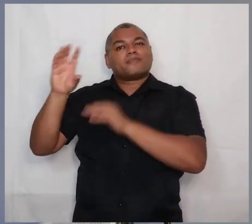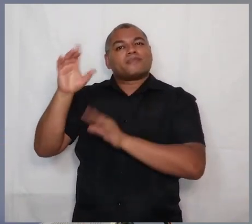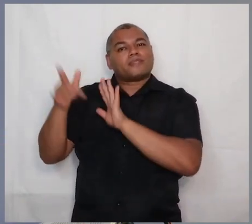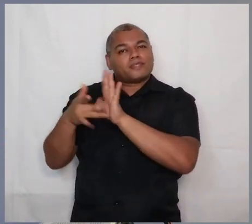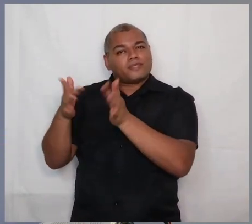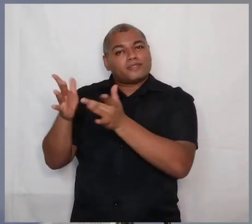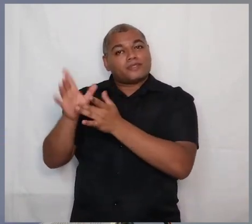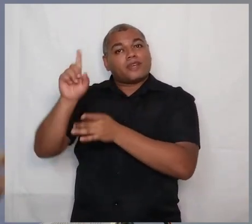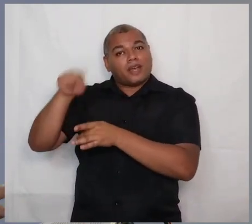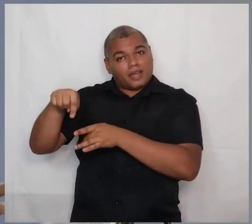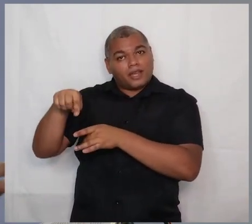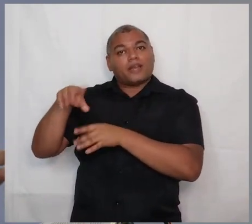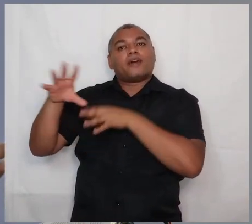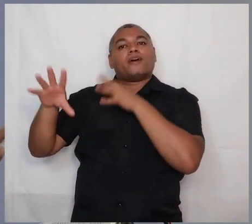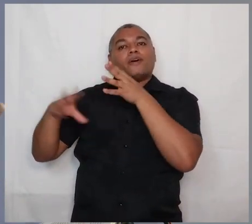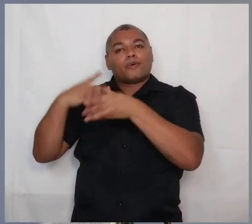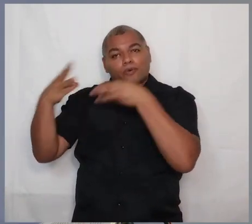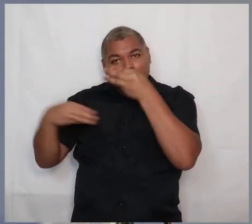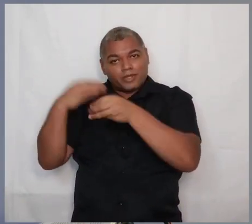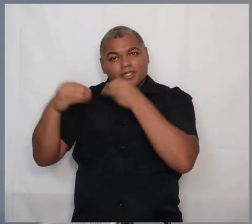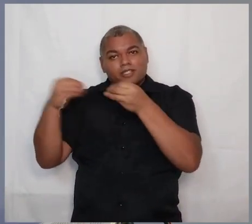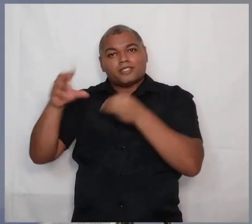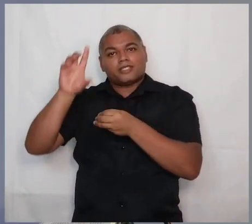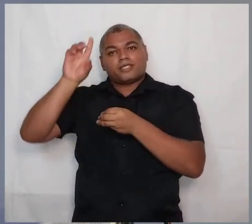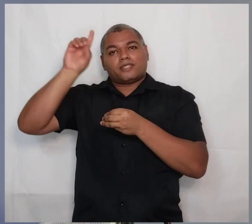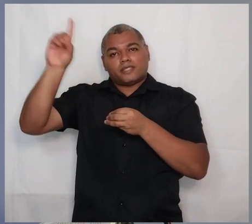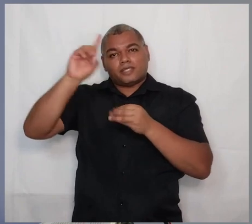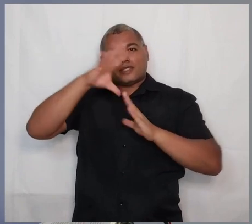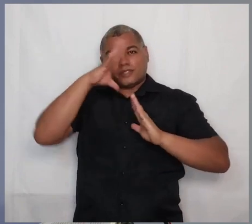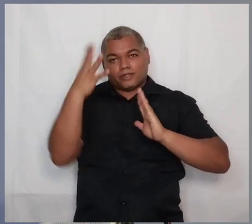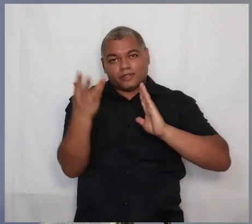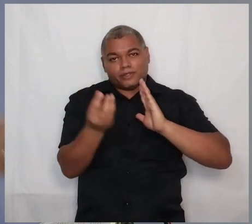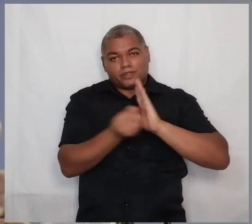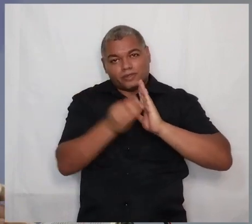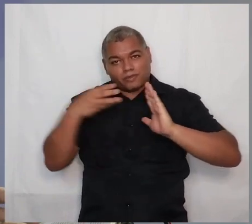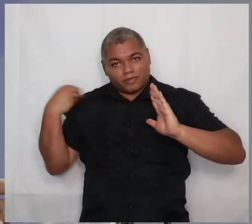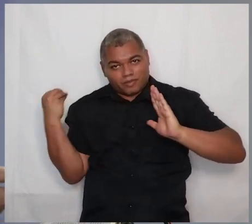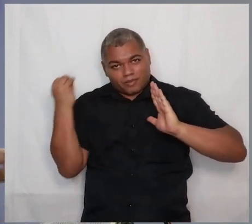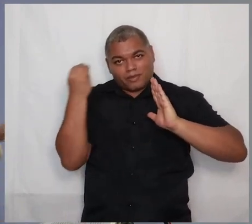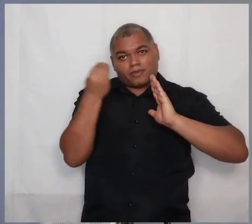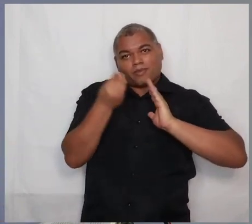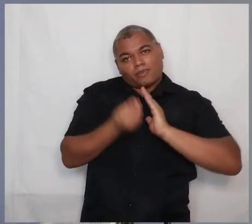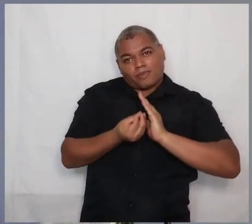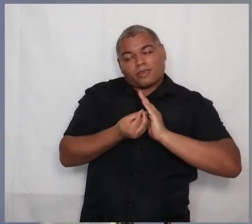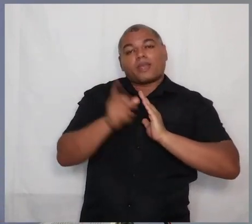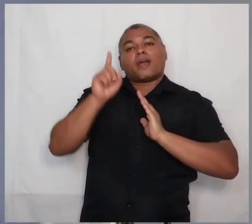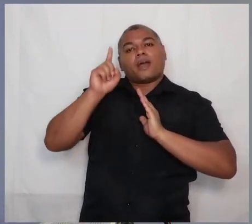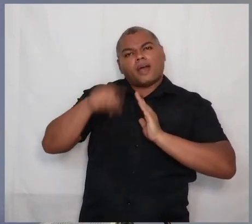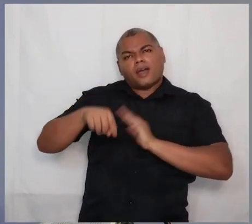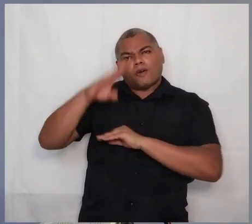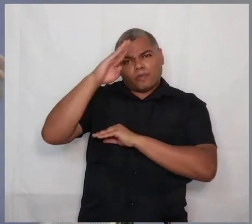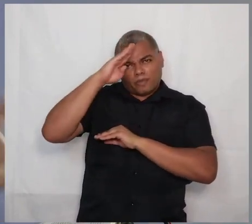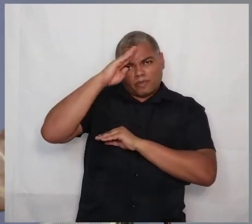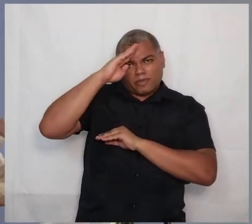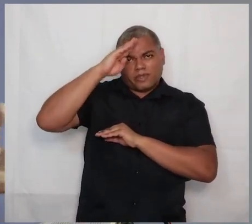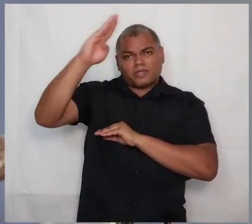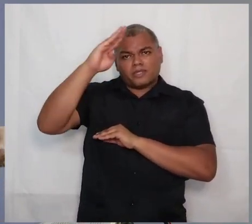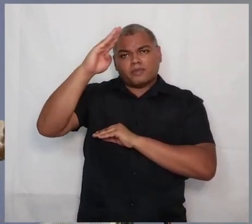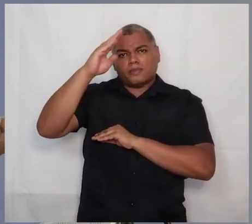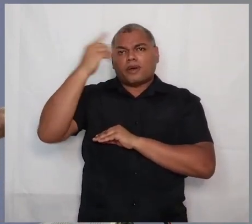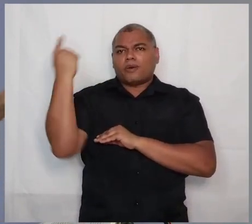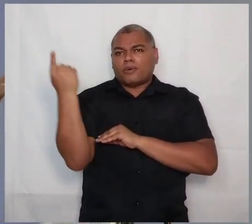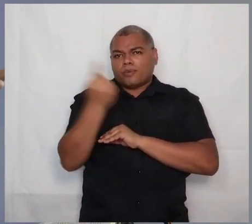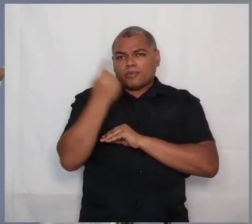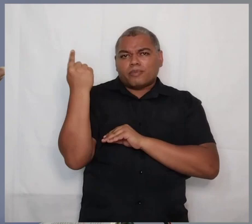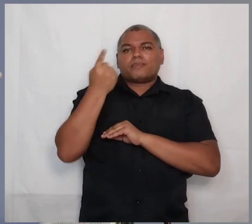de Deus para a sua igreja. Cristo é a principal dádiva. Cristo é a principal bênção.